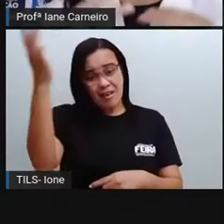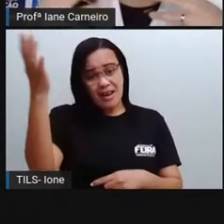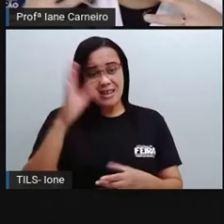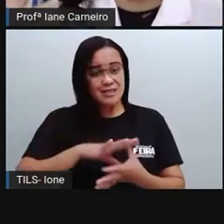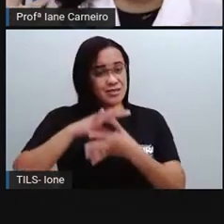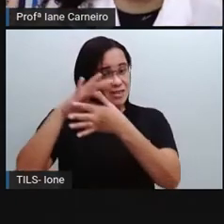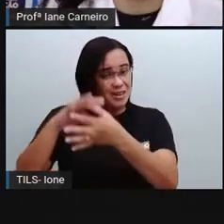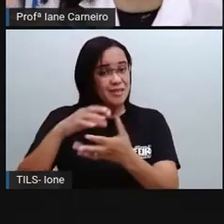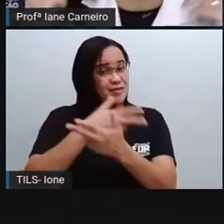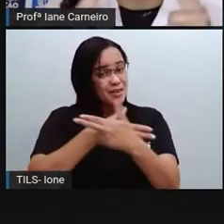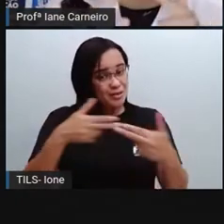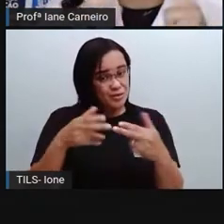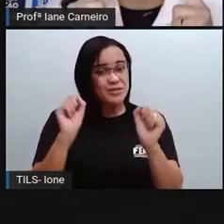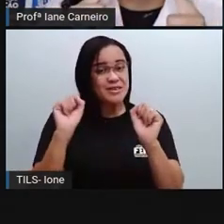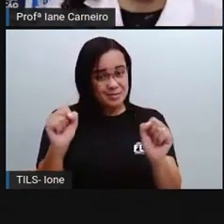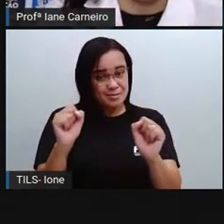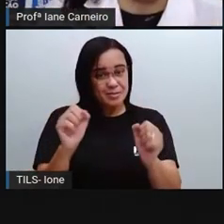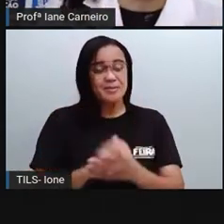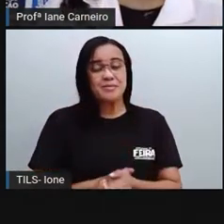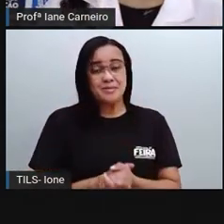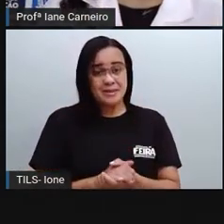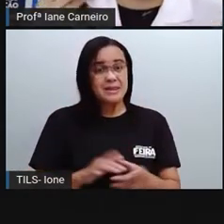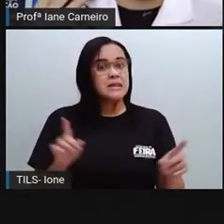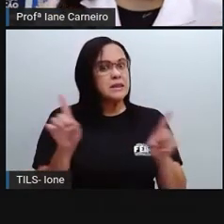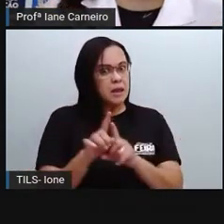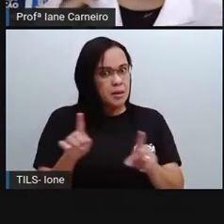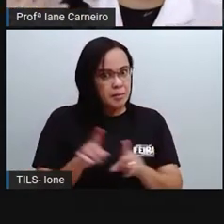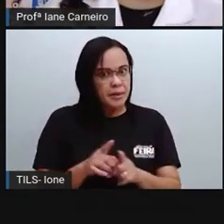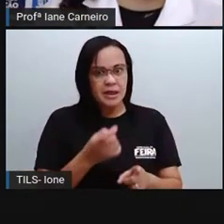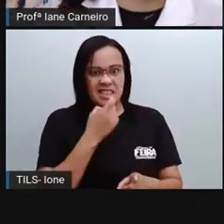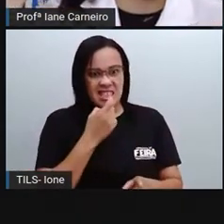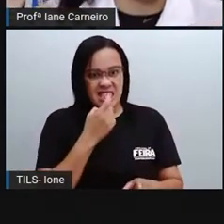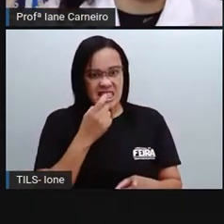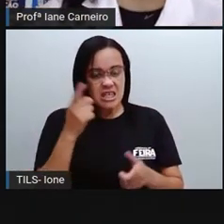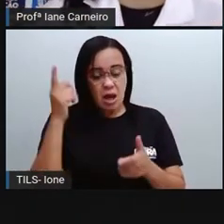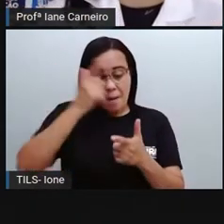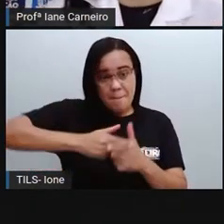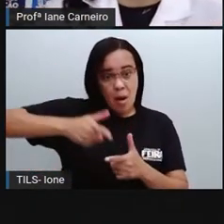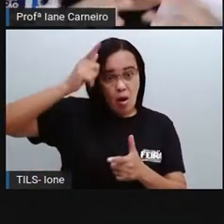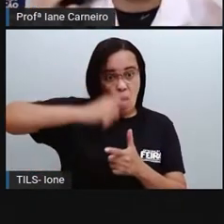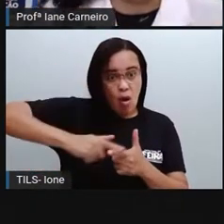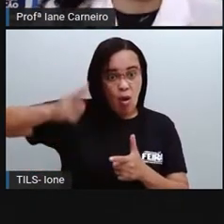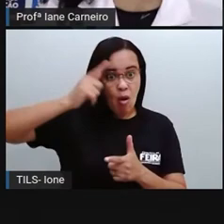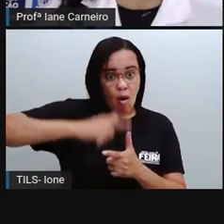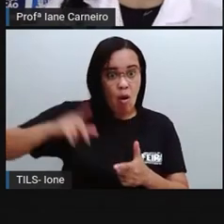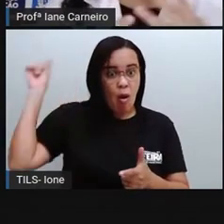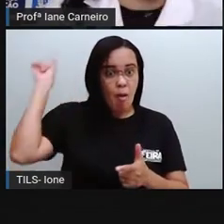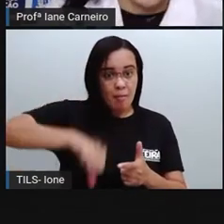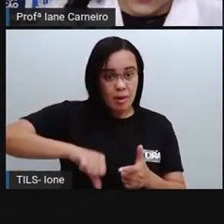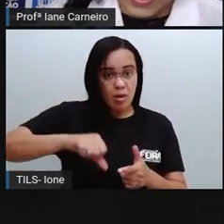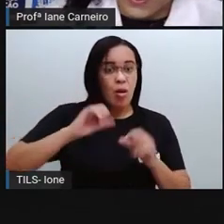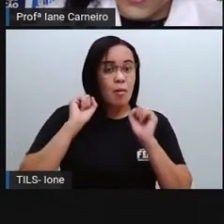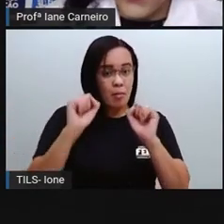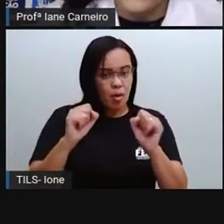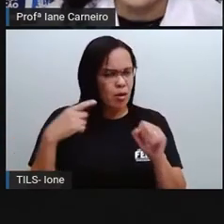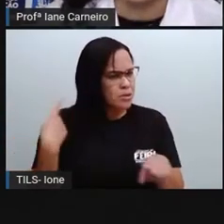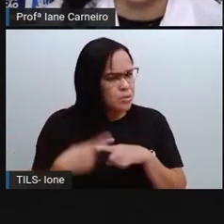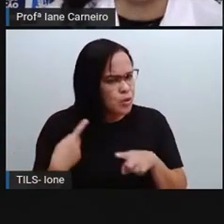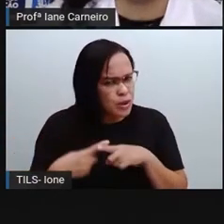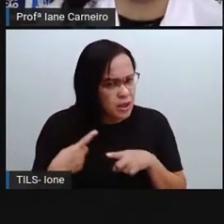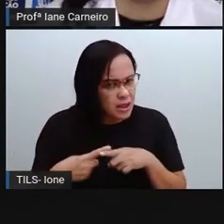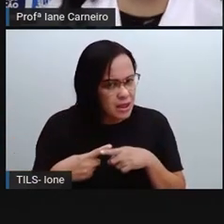problemão e a gente vai ver por que o plástico pode se tornar num problema enorme, tá bom?